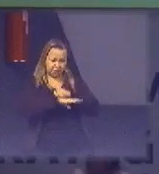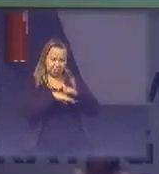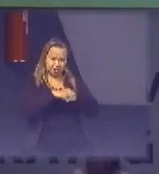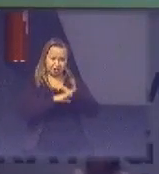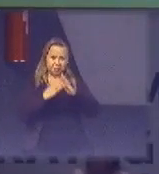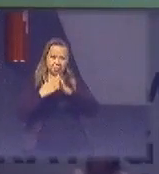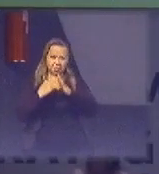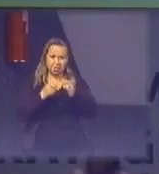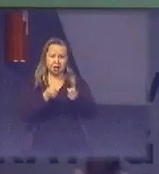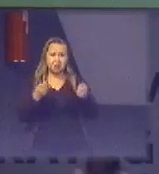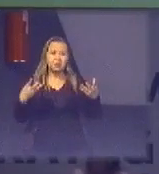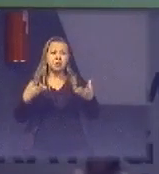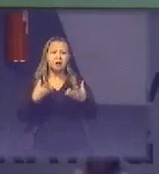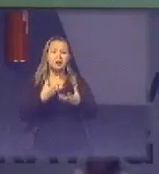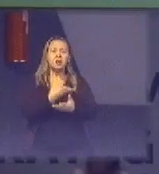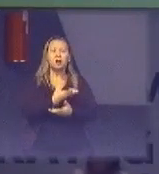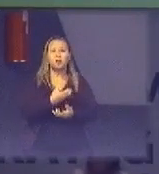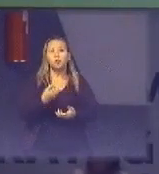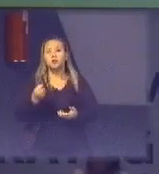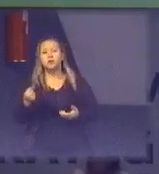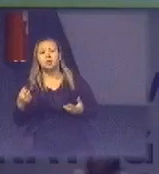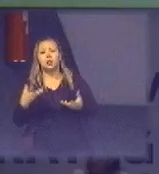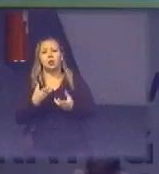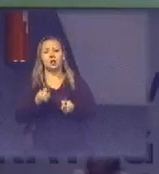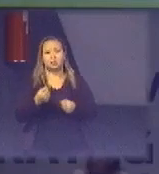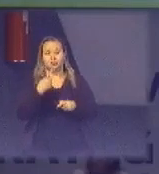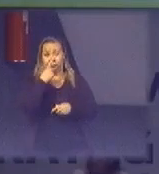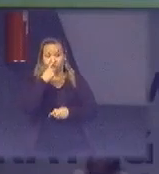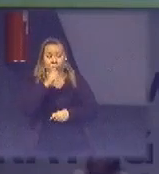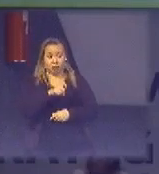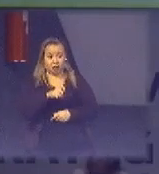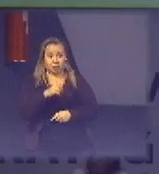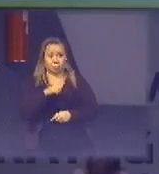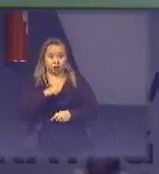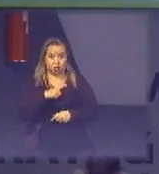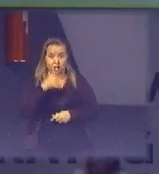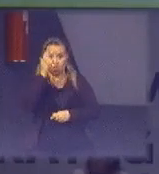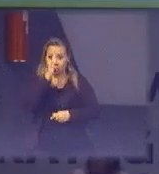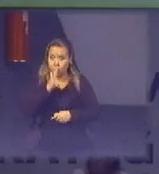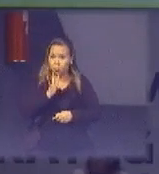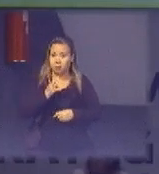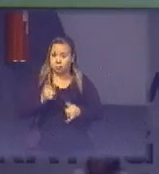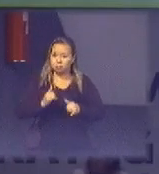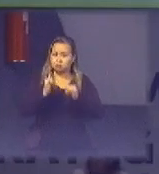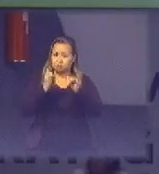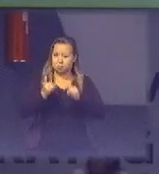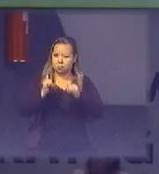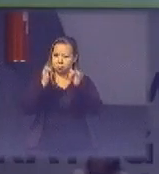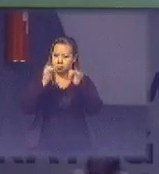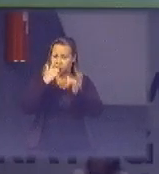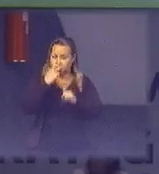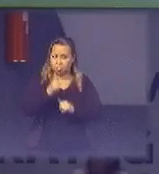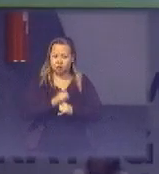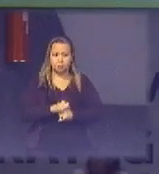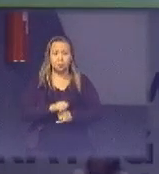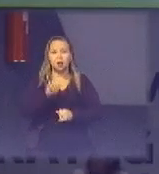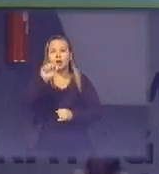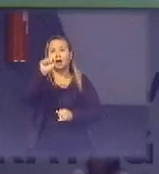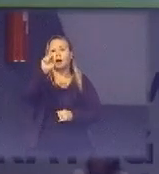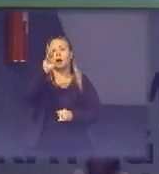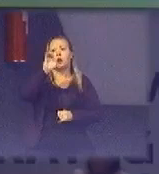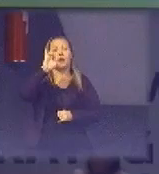quantidade de lixo eletrônico gerado aqui no Brasil a Abine em 2016